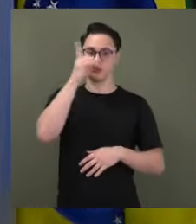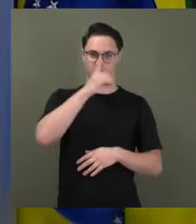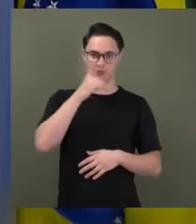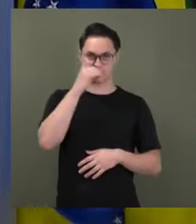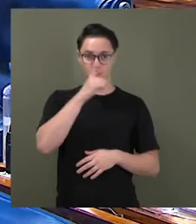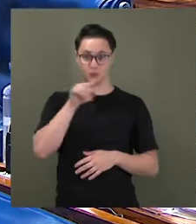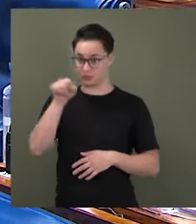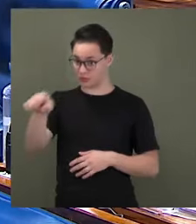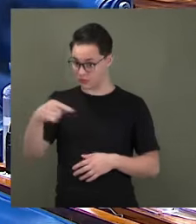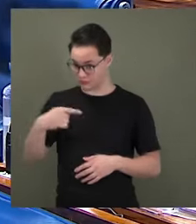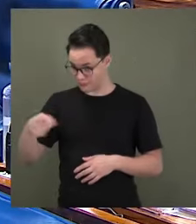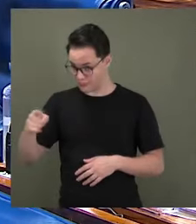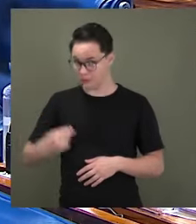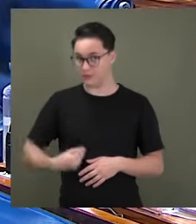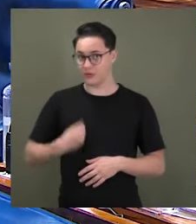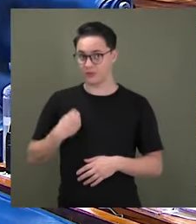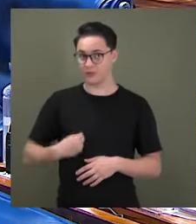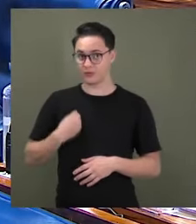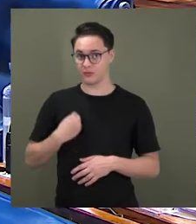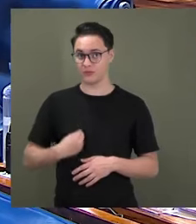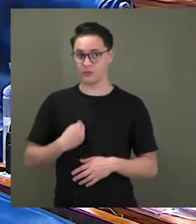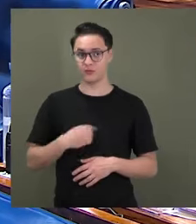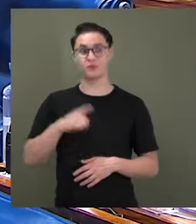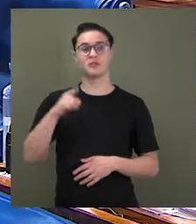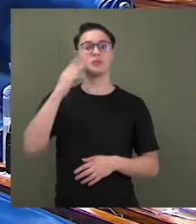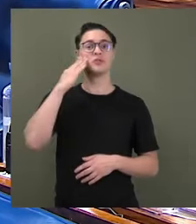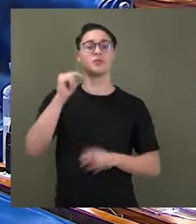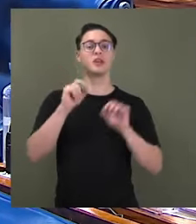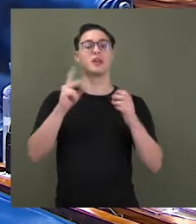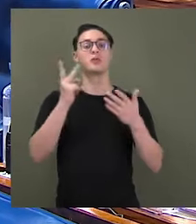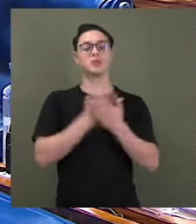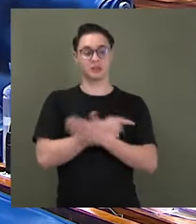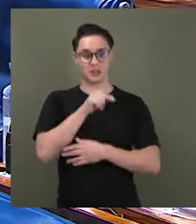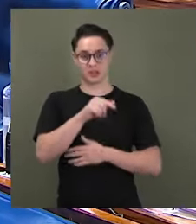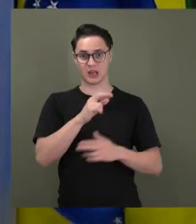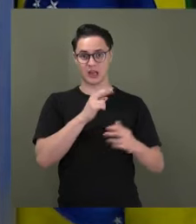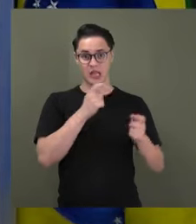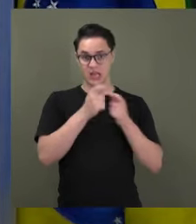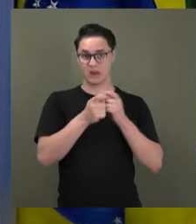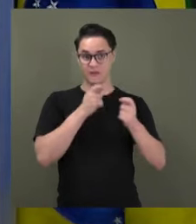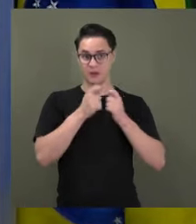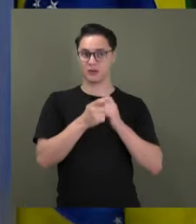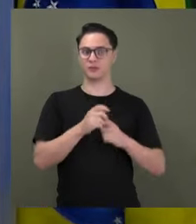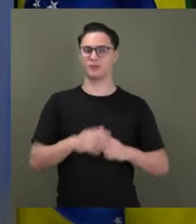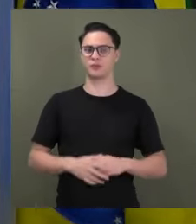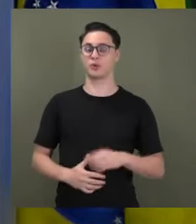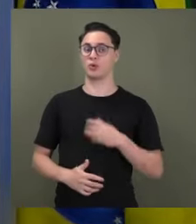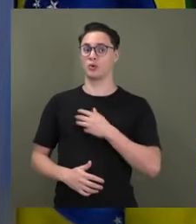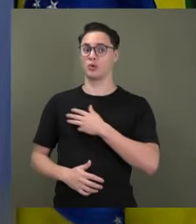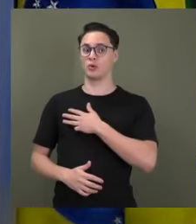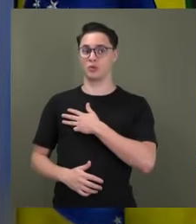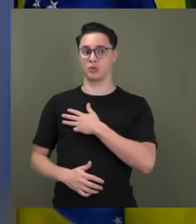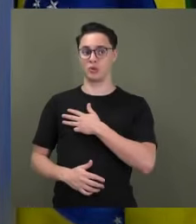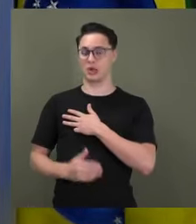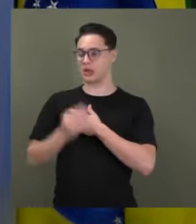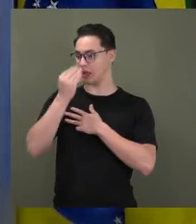O senhor estava lá. Você sabe o que foi que aconteceu nessa coletiva? O Lula ignorou